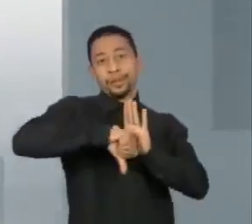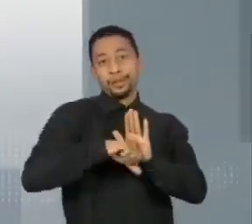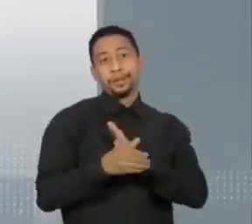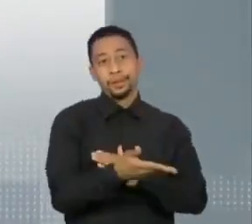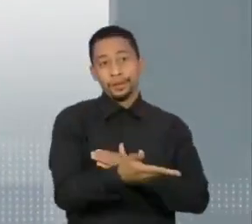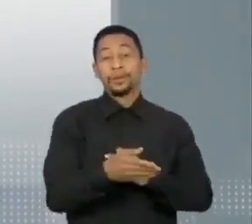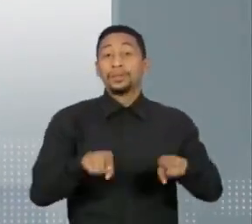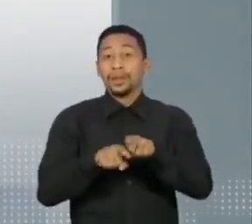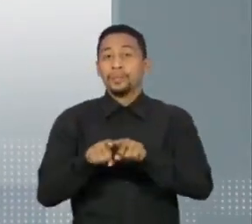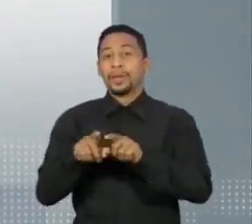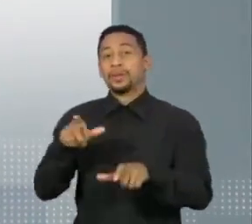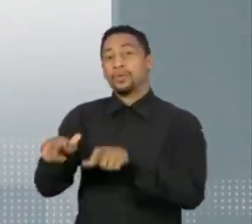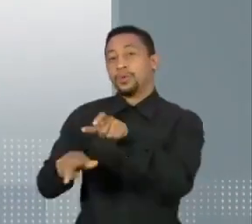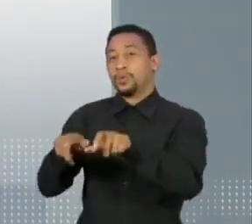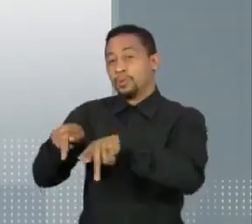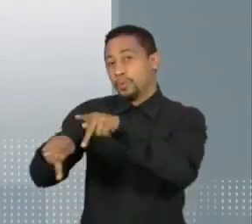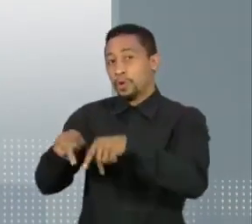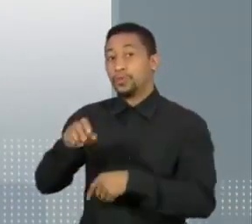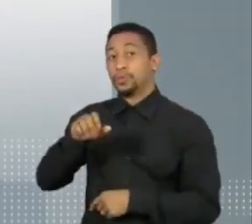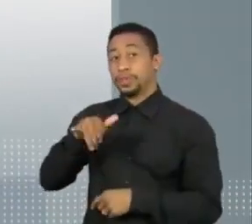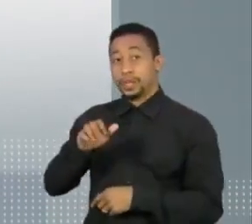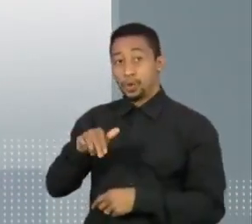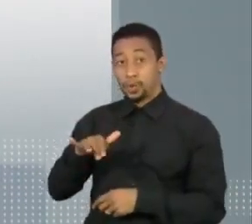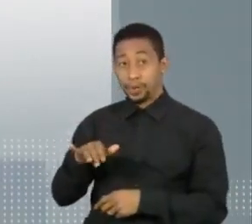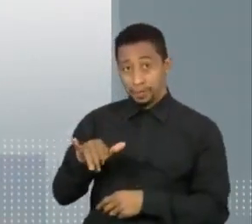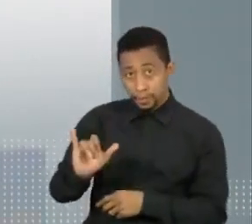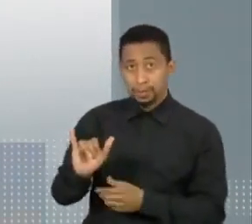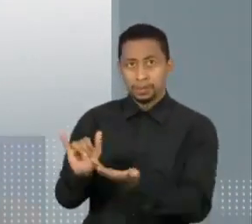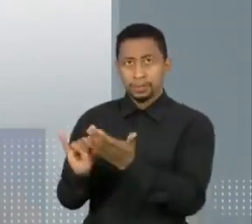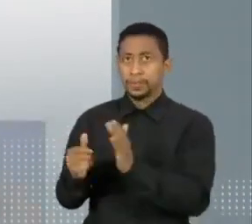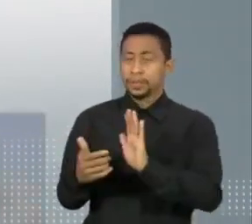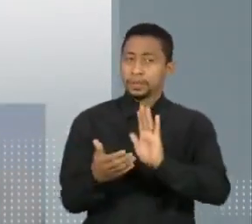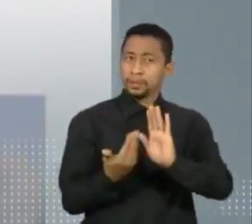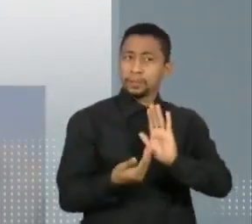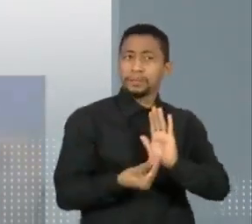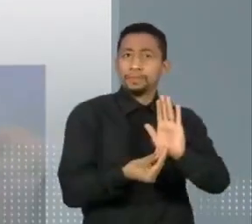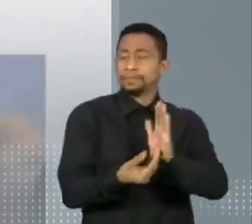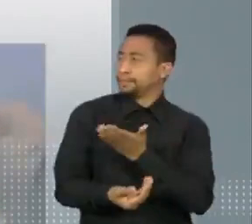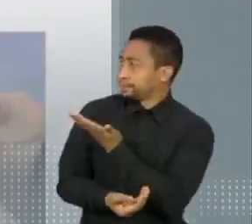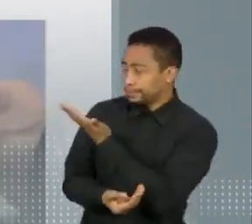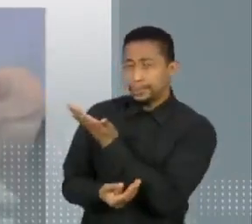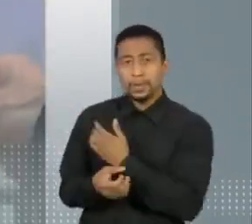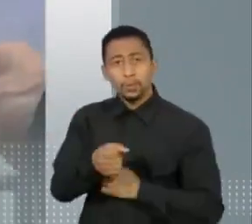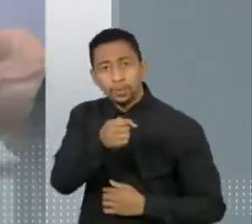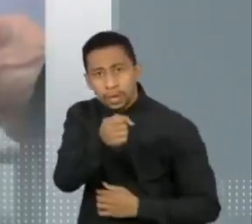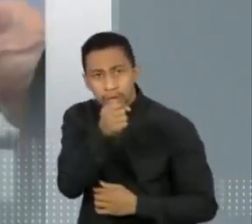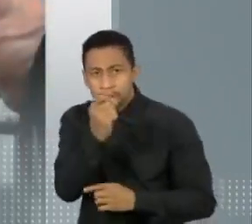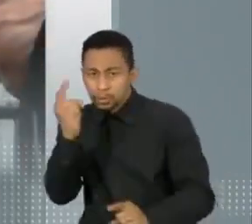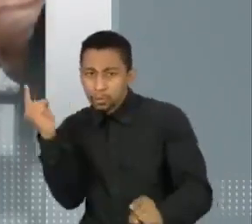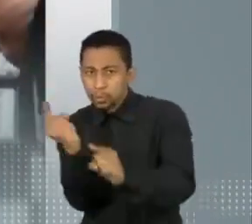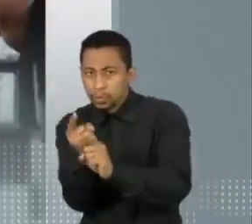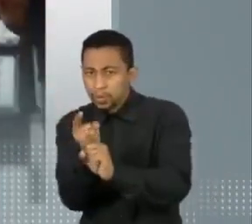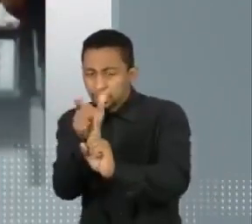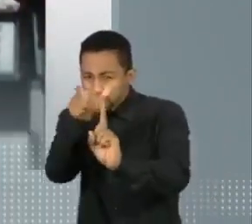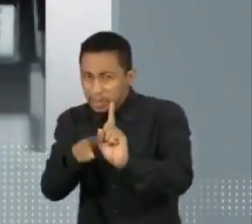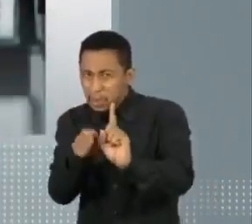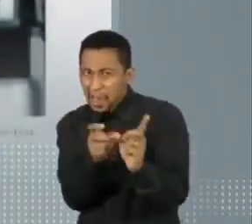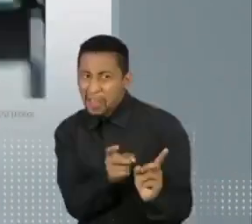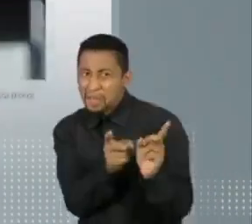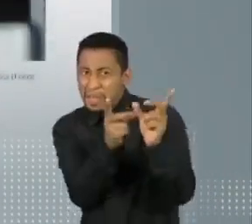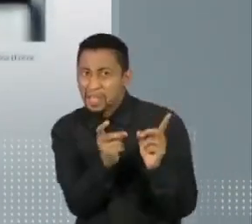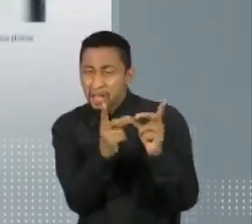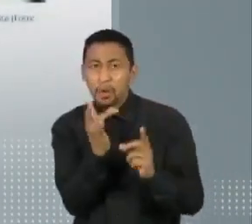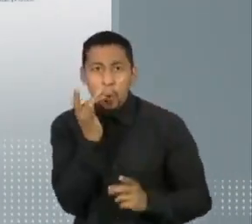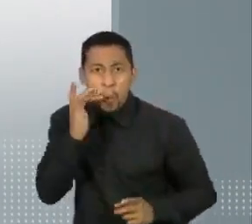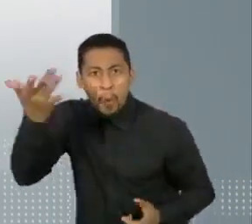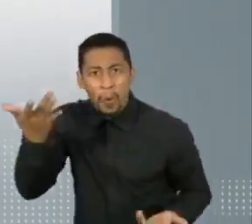decisão obriga a Repórter Brasil a suspender parte da reportagem em que os jornalistas identificam uma das intermediárias da venda ilegal de ouro em Boa